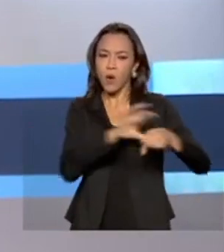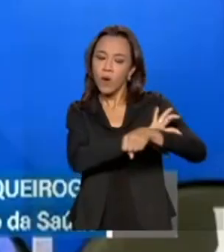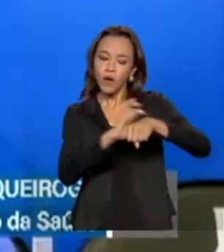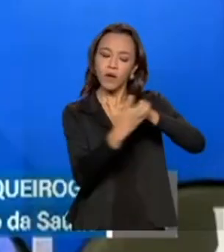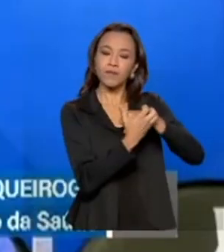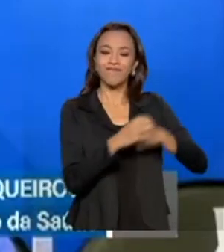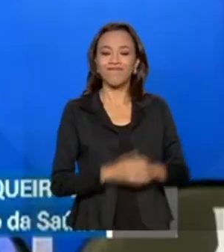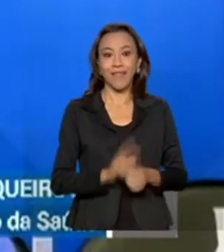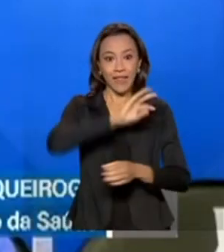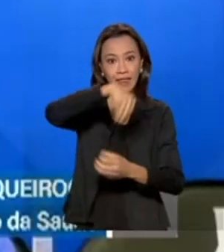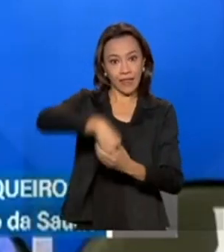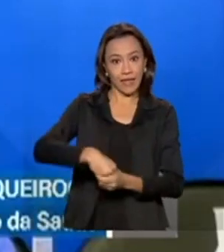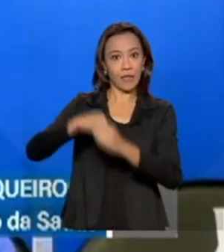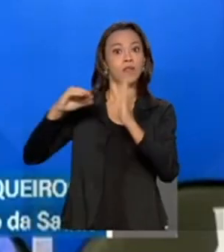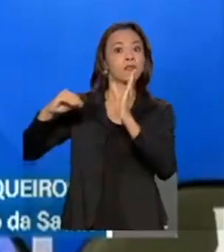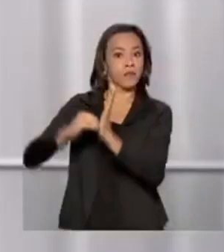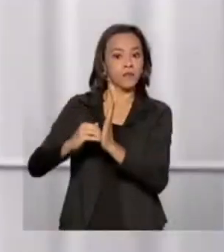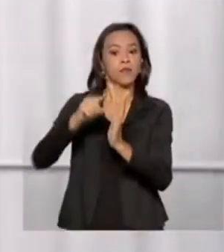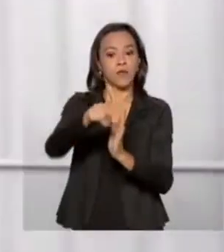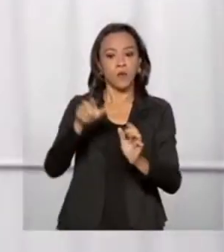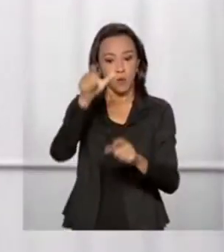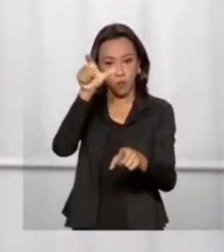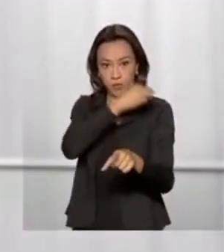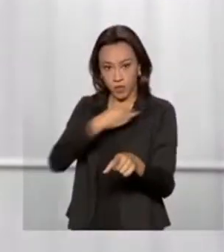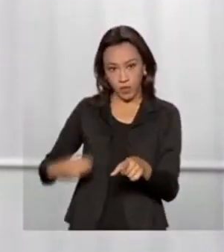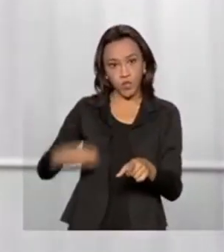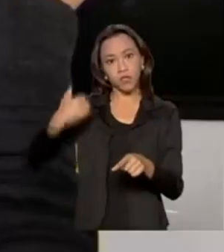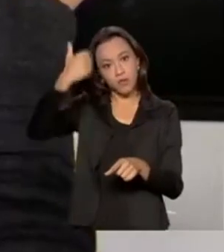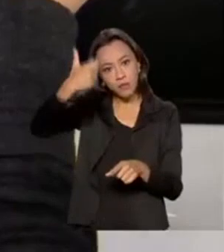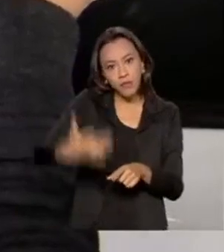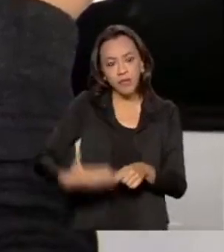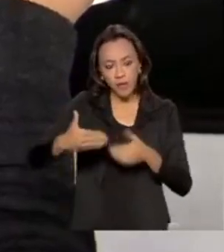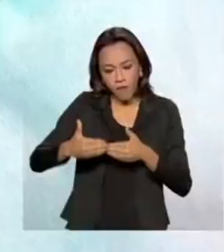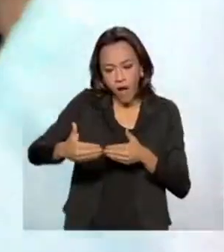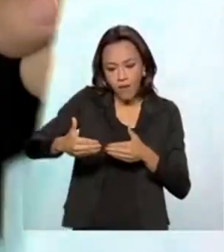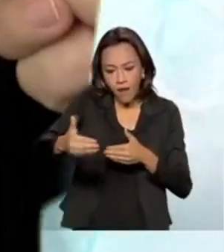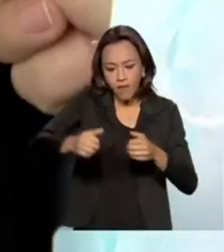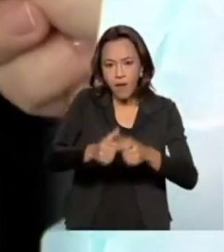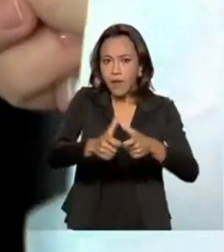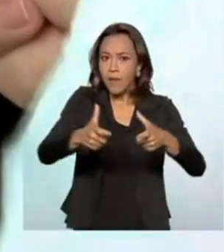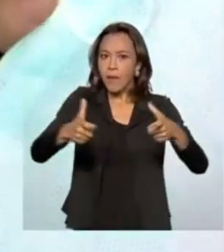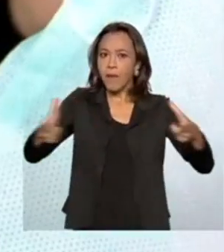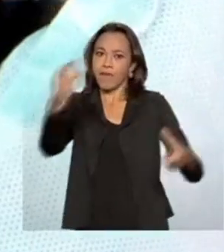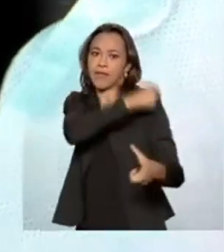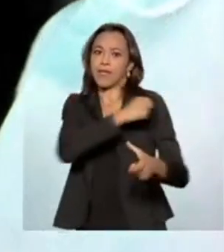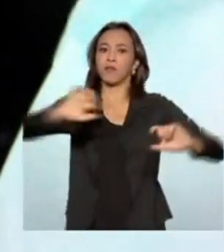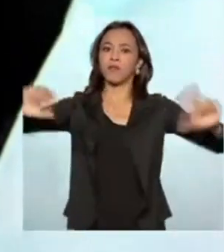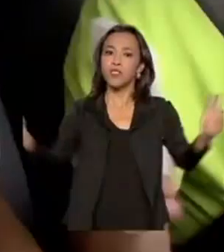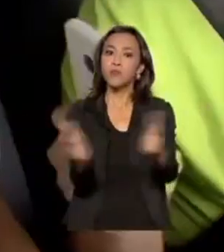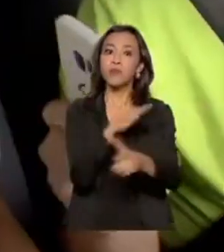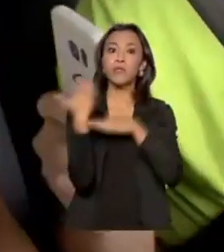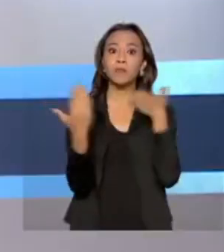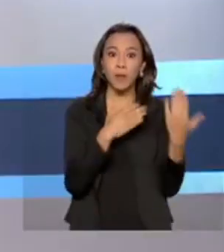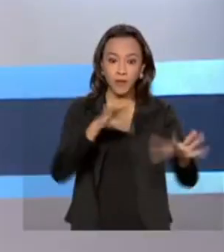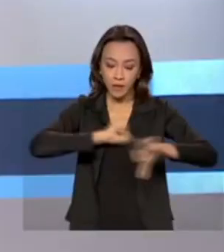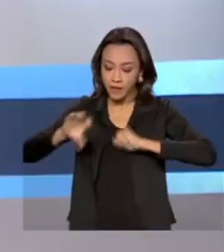No Senado, ministro da Saúde afirma que a vacinação, que o avanço da vacinação é responsável pela queda de casos e mortes pela